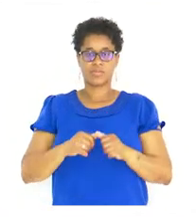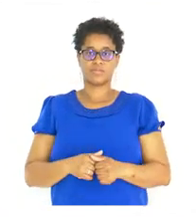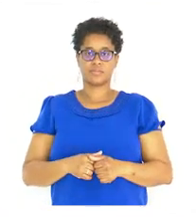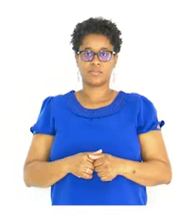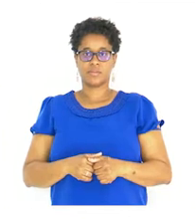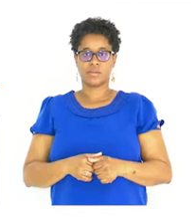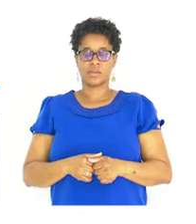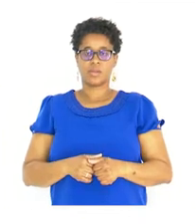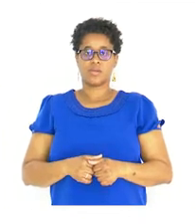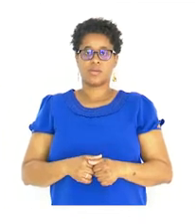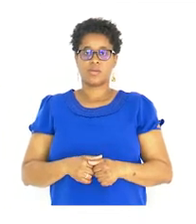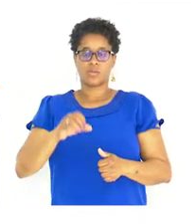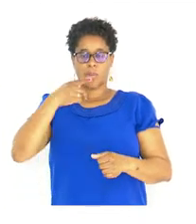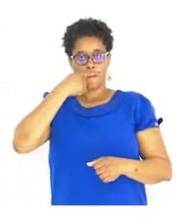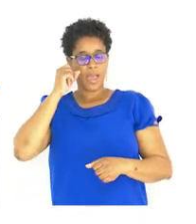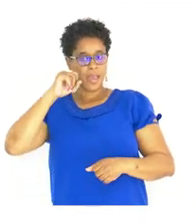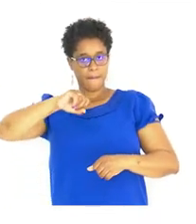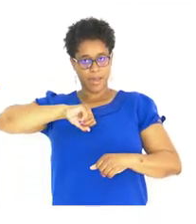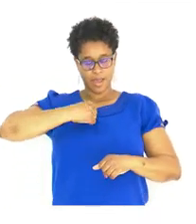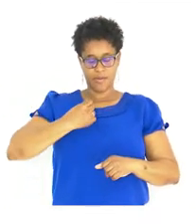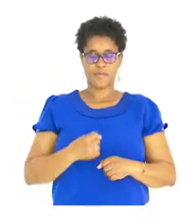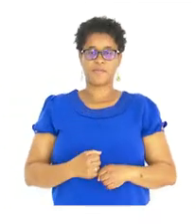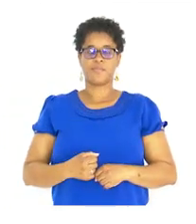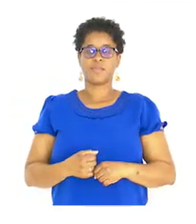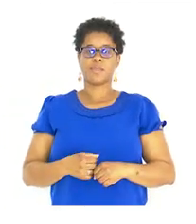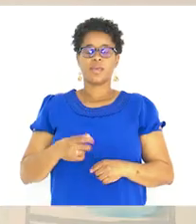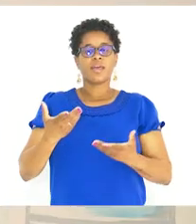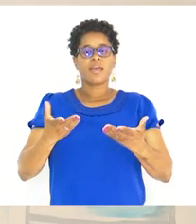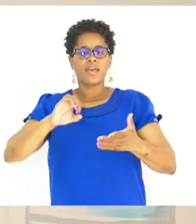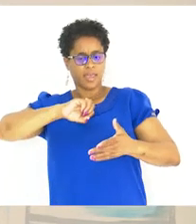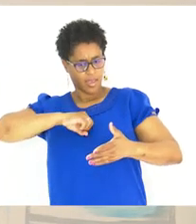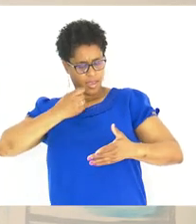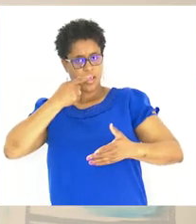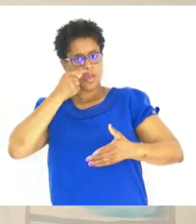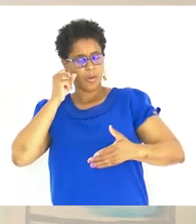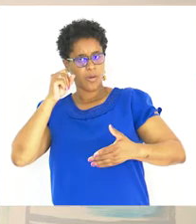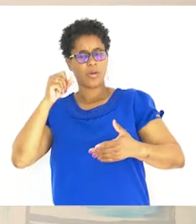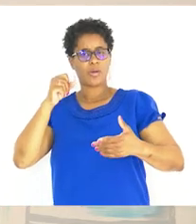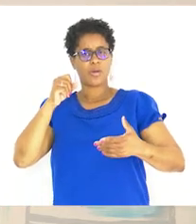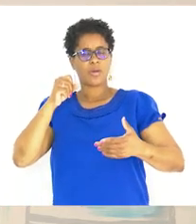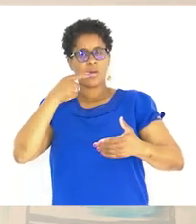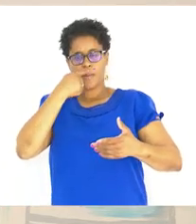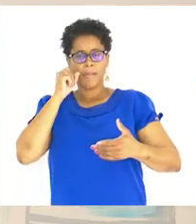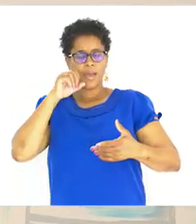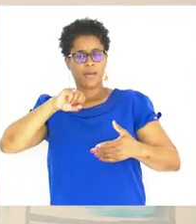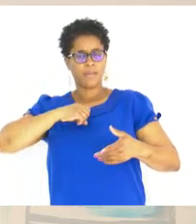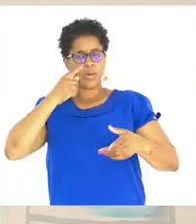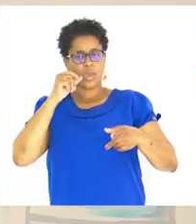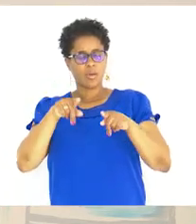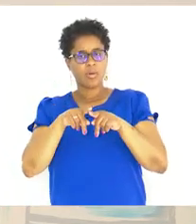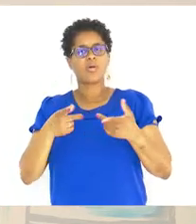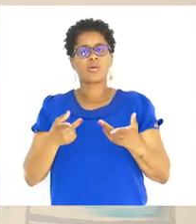Do meu Pai É o meu Irmão Do meu Pai Vamos recordar